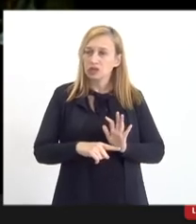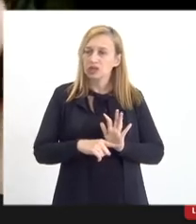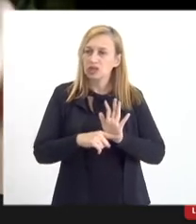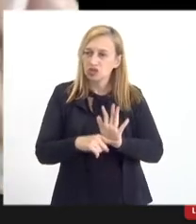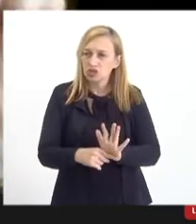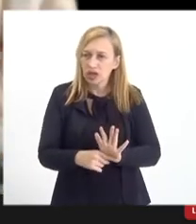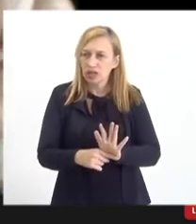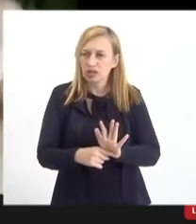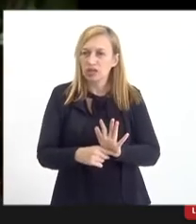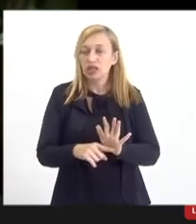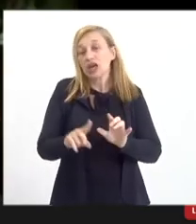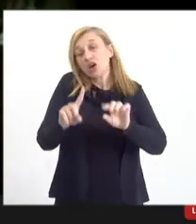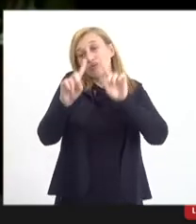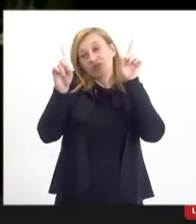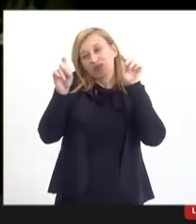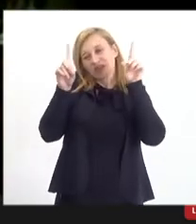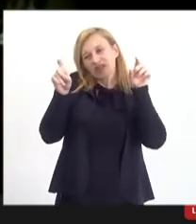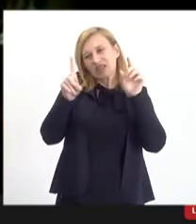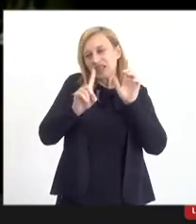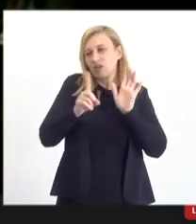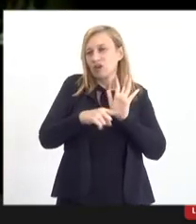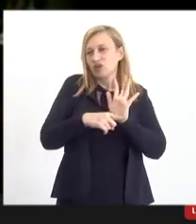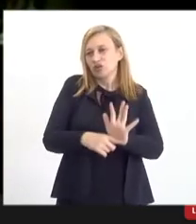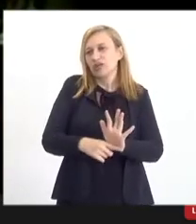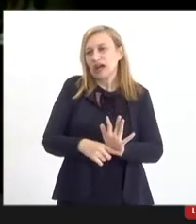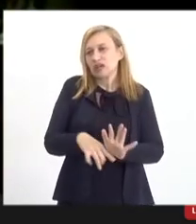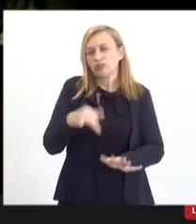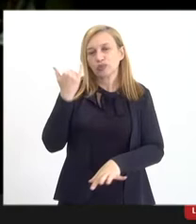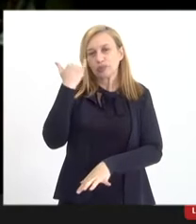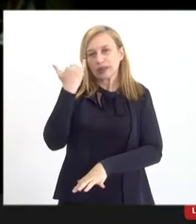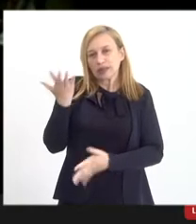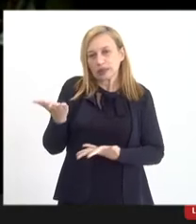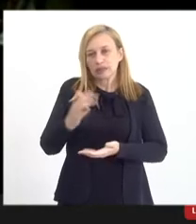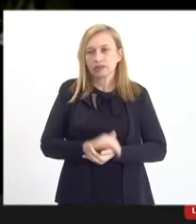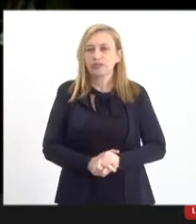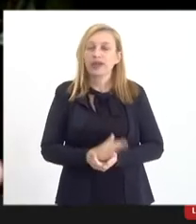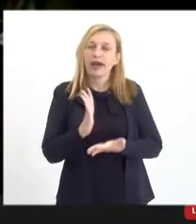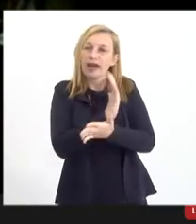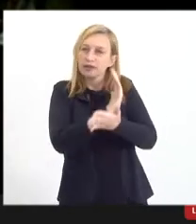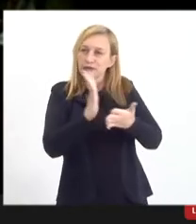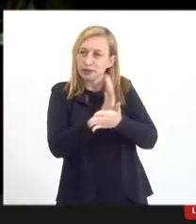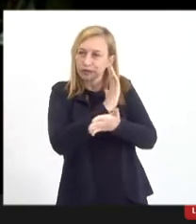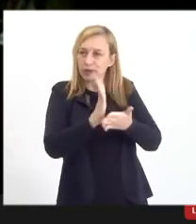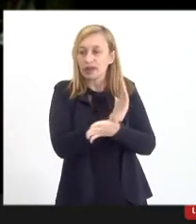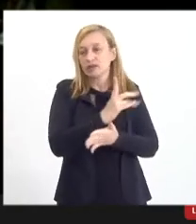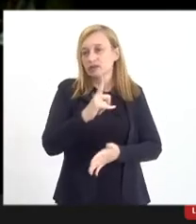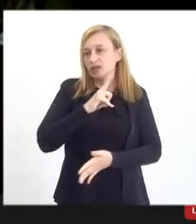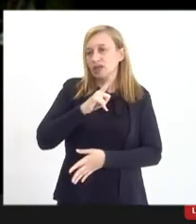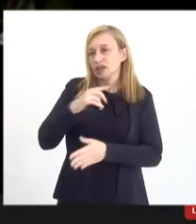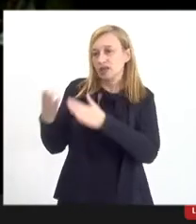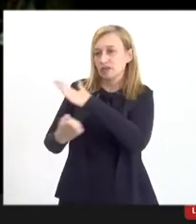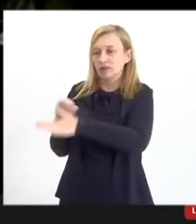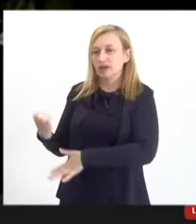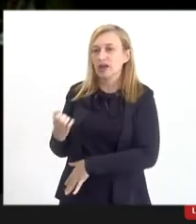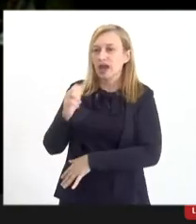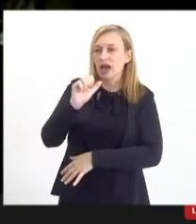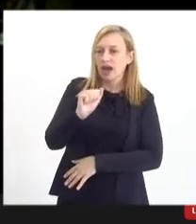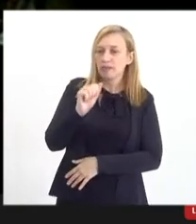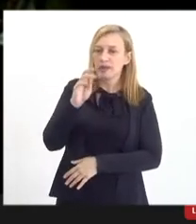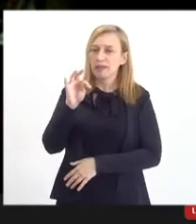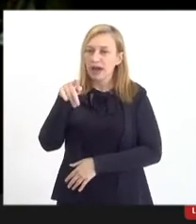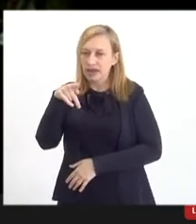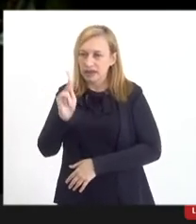eu diria assim, entre aspas, por comodidade. Por exemplo, às vezes, eu tenho empresas da Abimac que